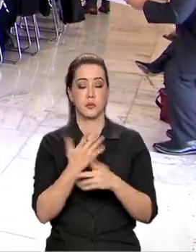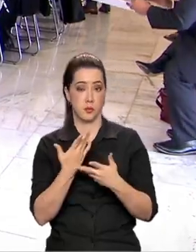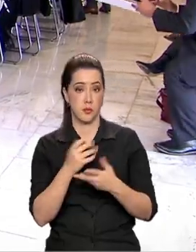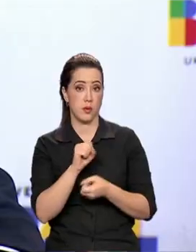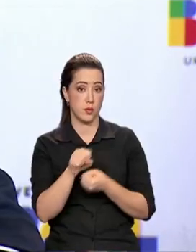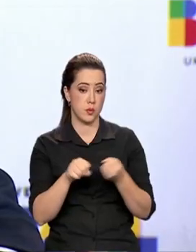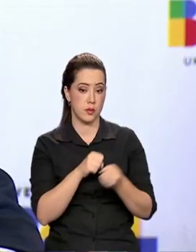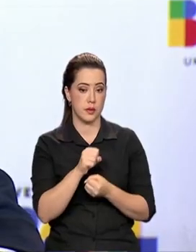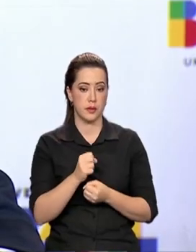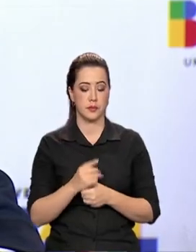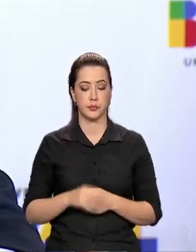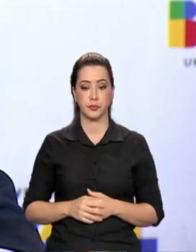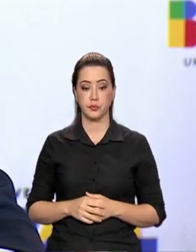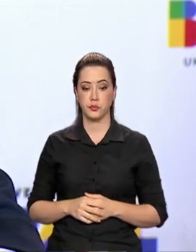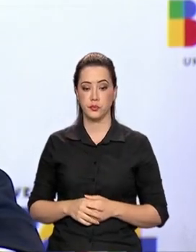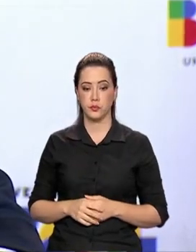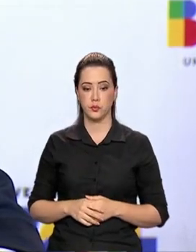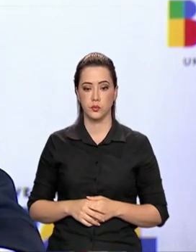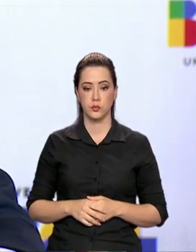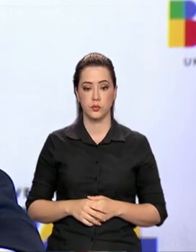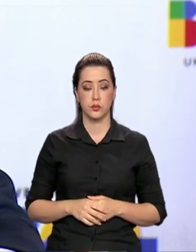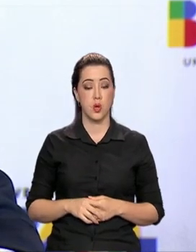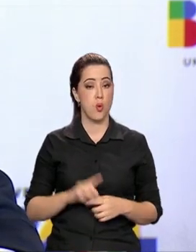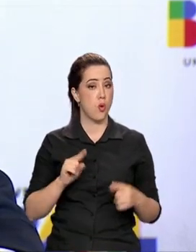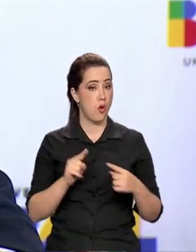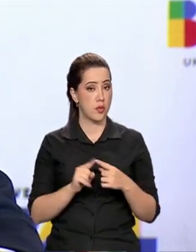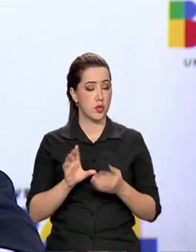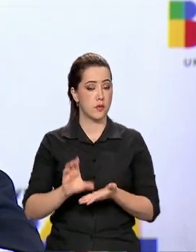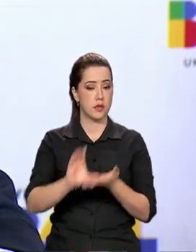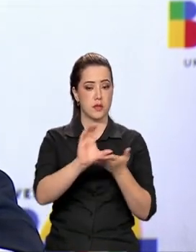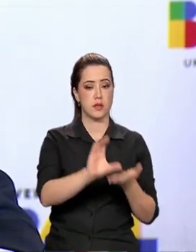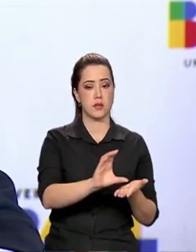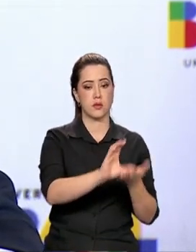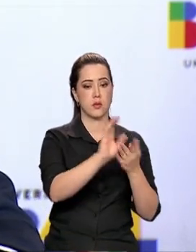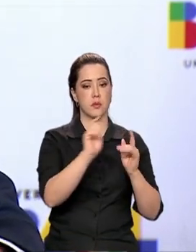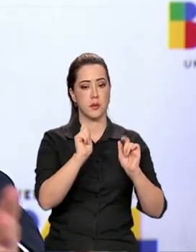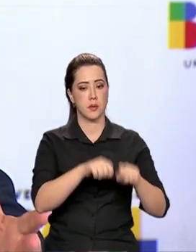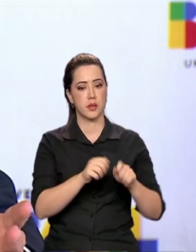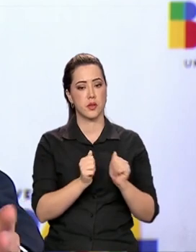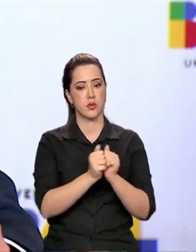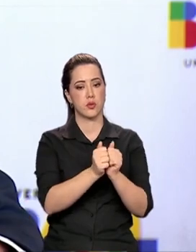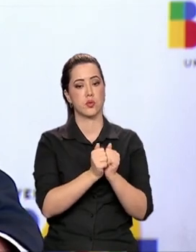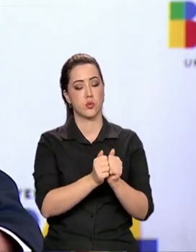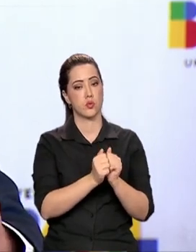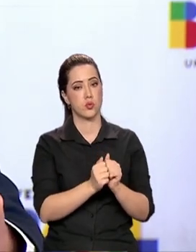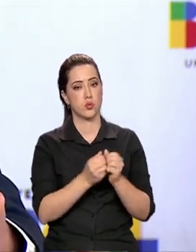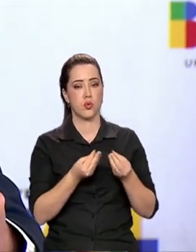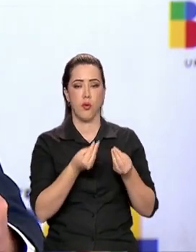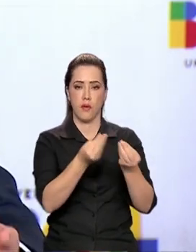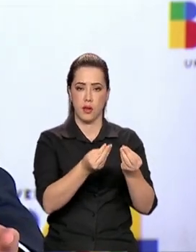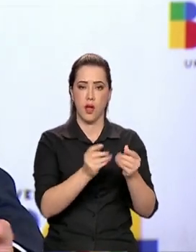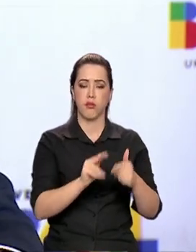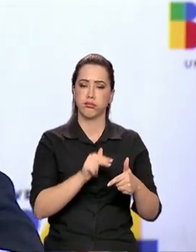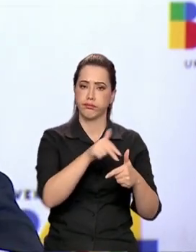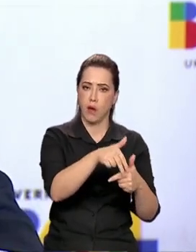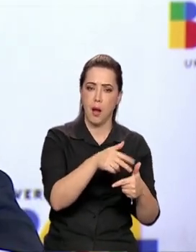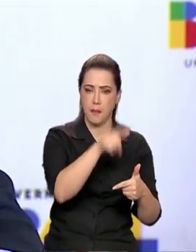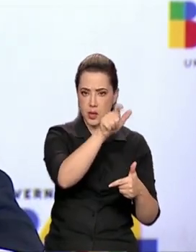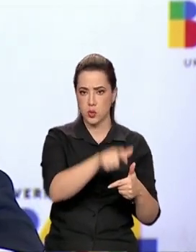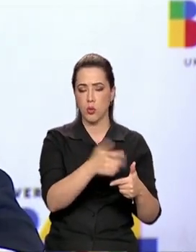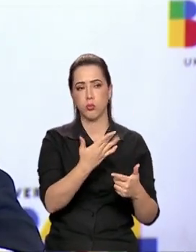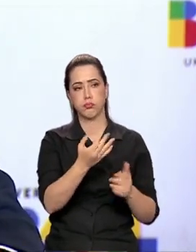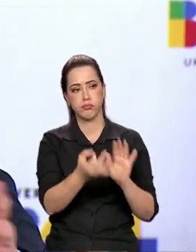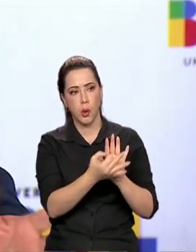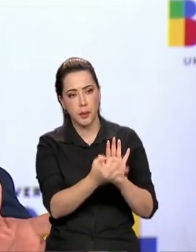Conselhão. O espírito dessas comissões é a gente poder, de um lado, dar voz, possibilidade de